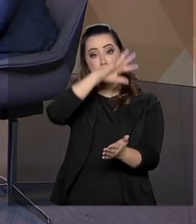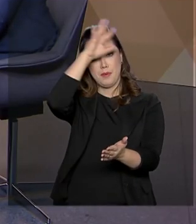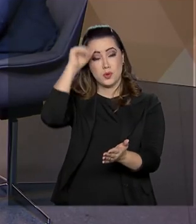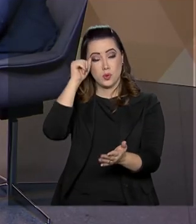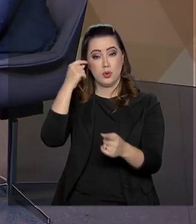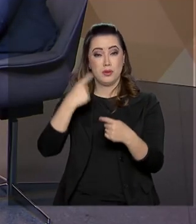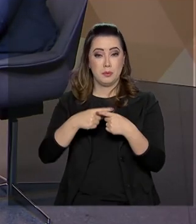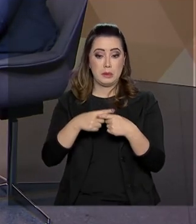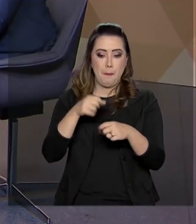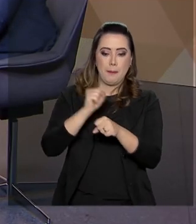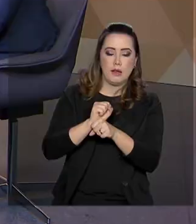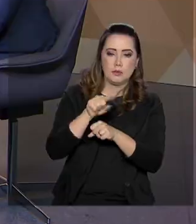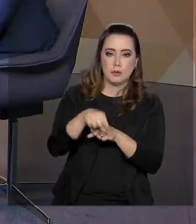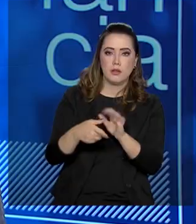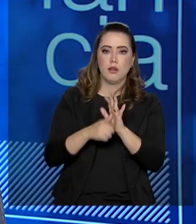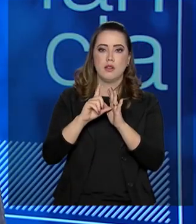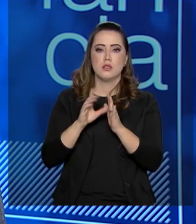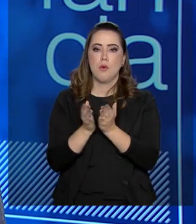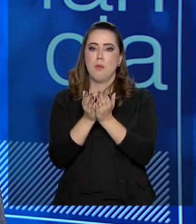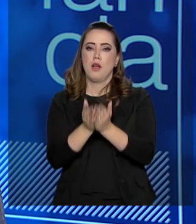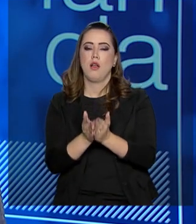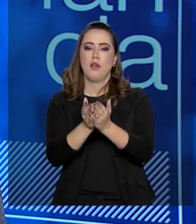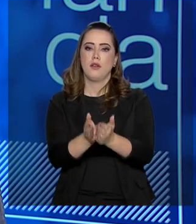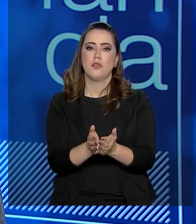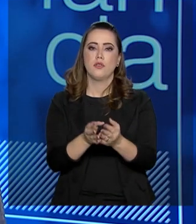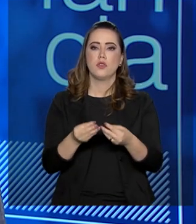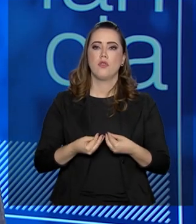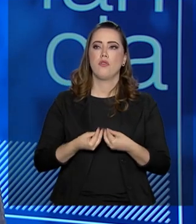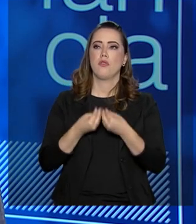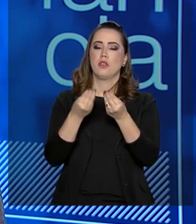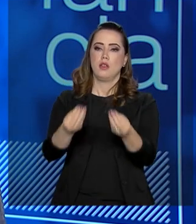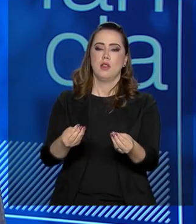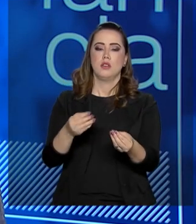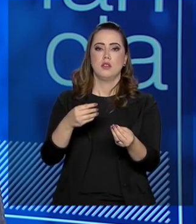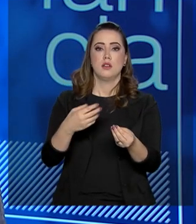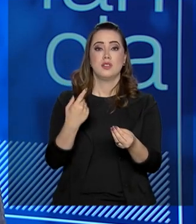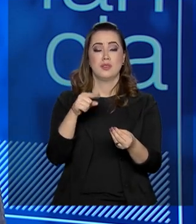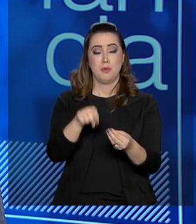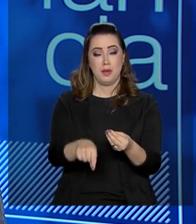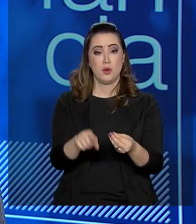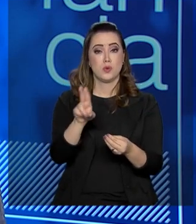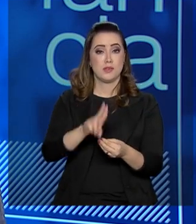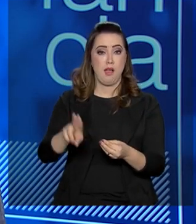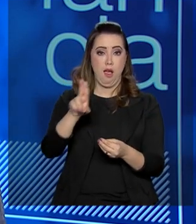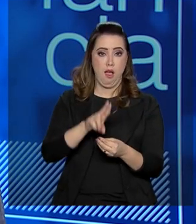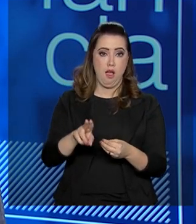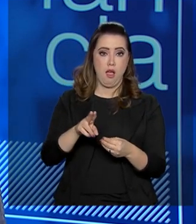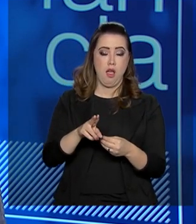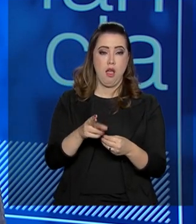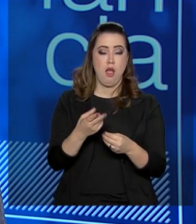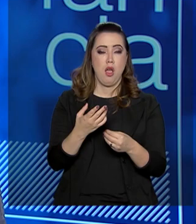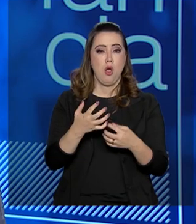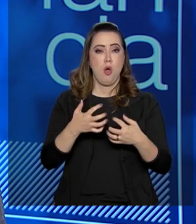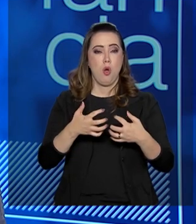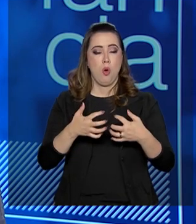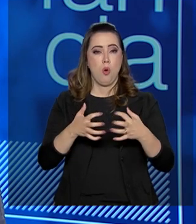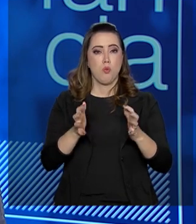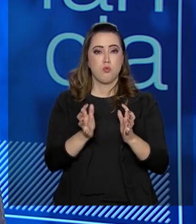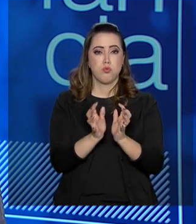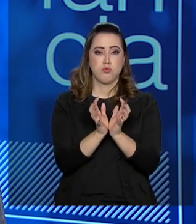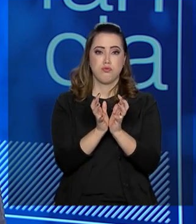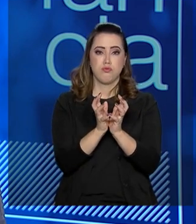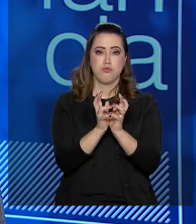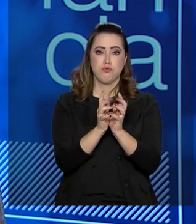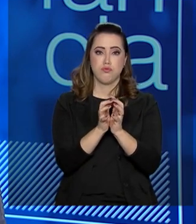passado, barcos escolares da Amazônia foram concebidos como projeto para motor a diesel. E o diesel é de